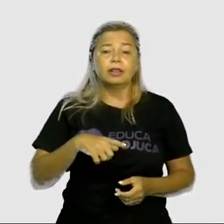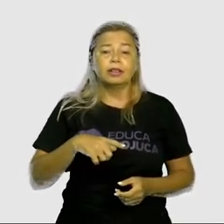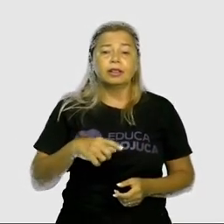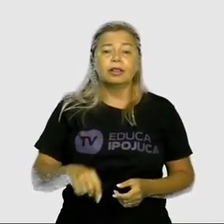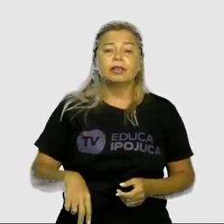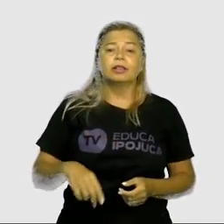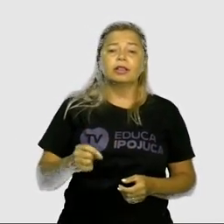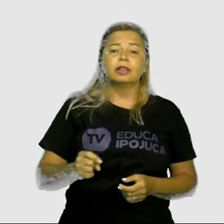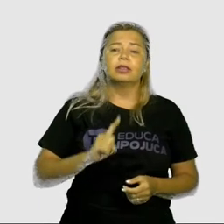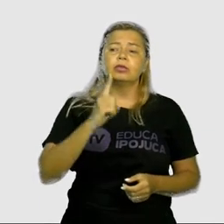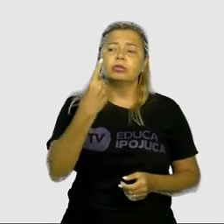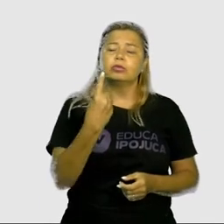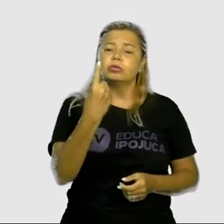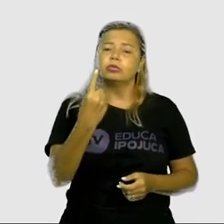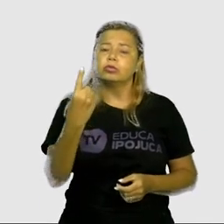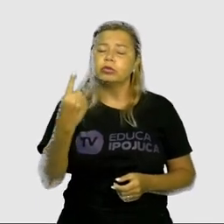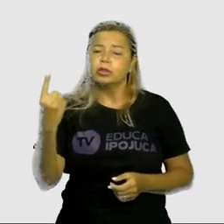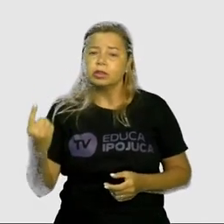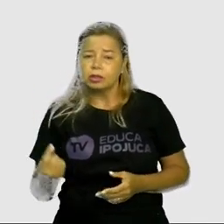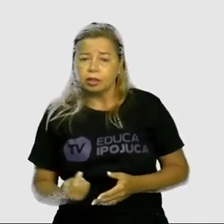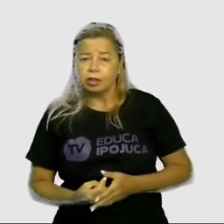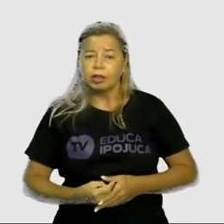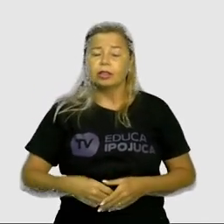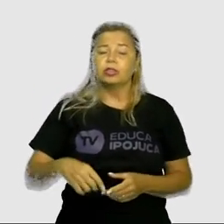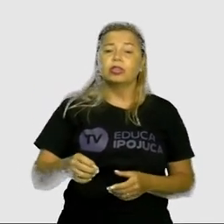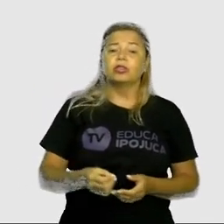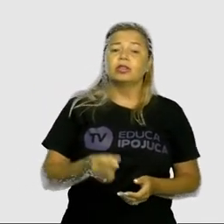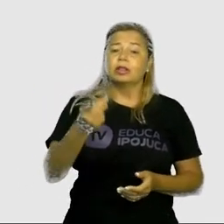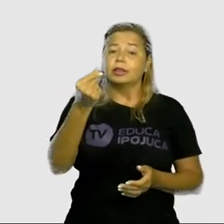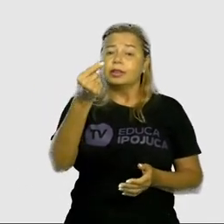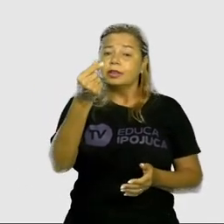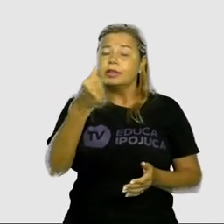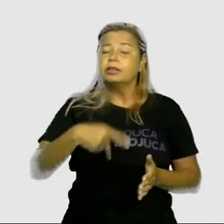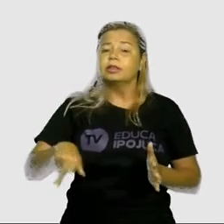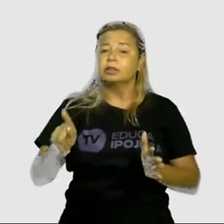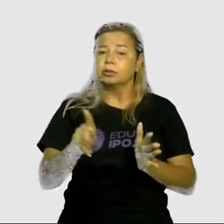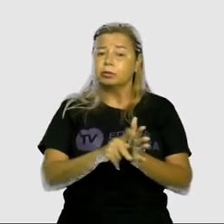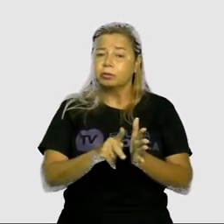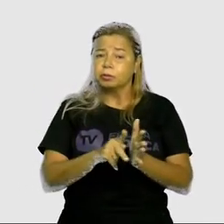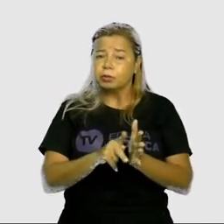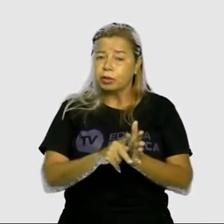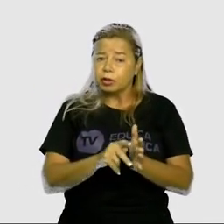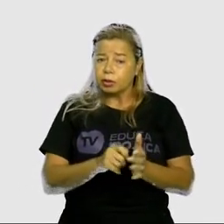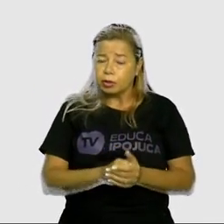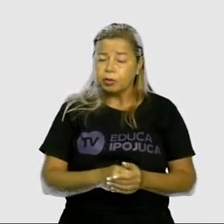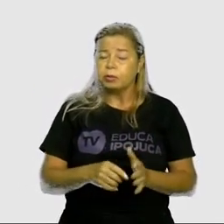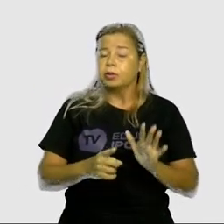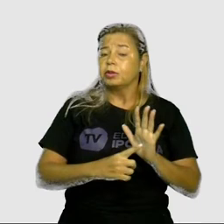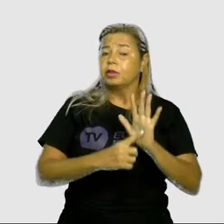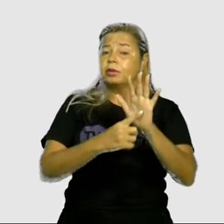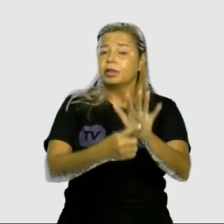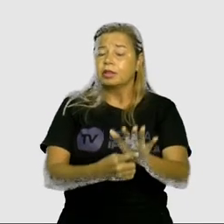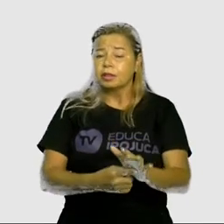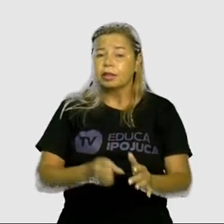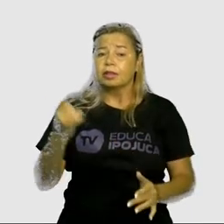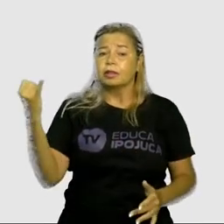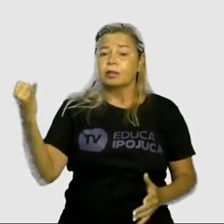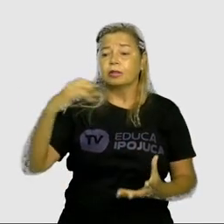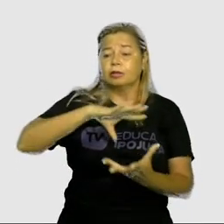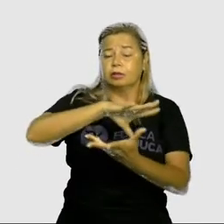-administrativas, moeda própria, reconhecimento internacional, em geral,